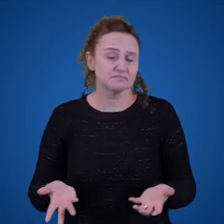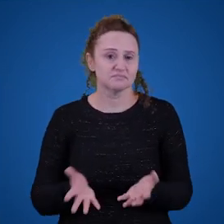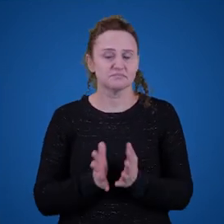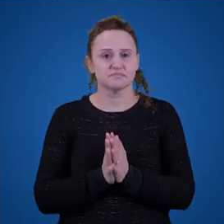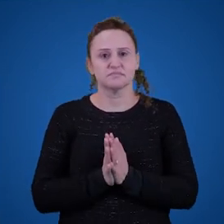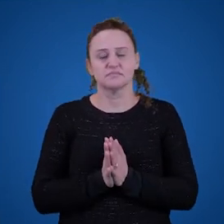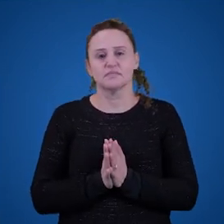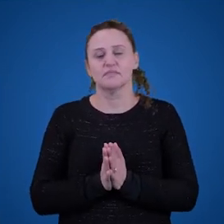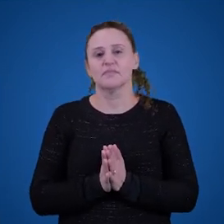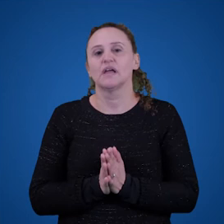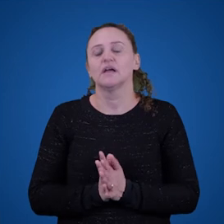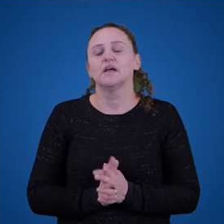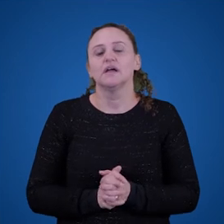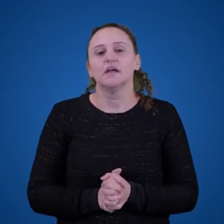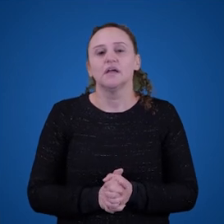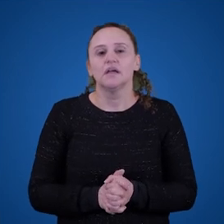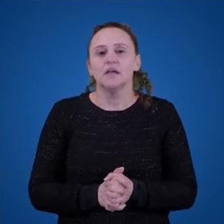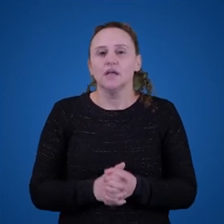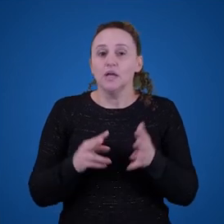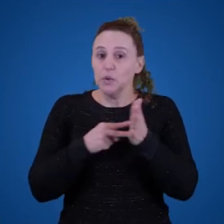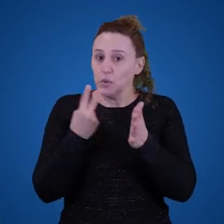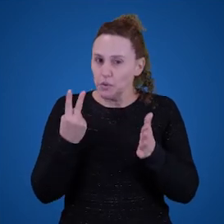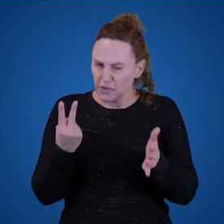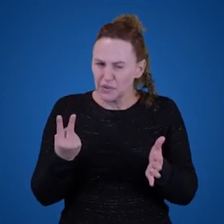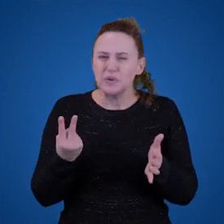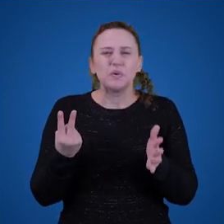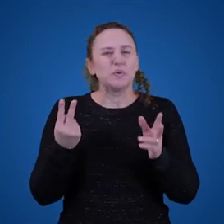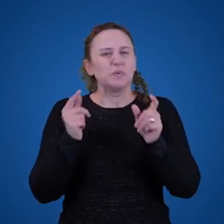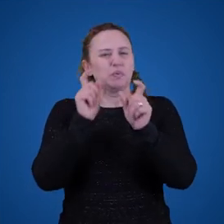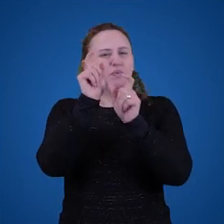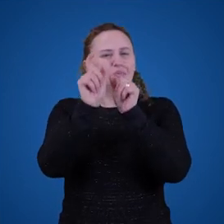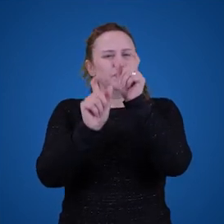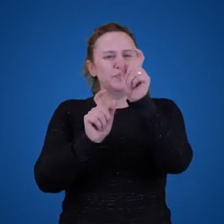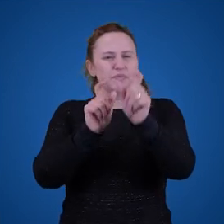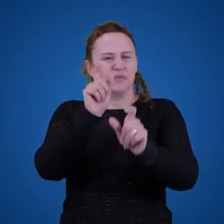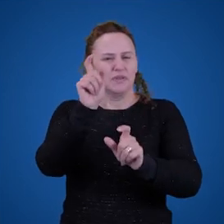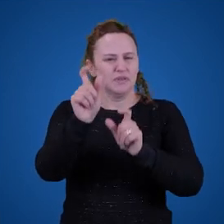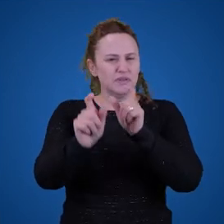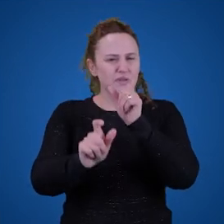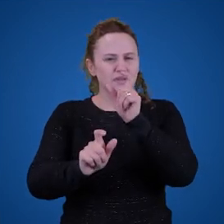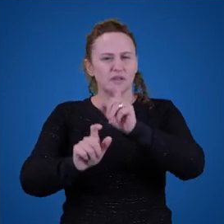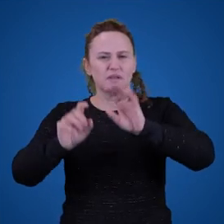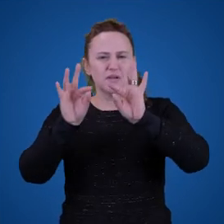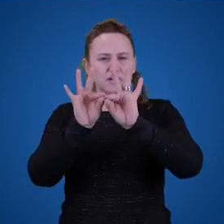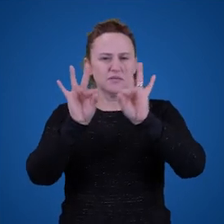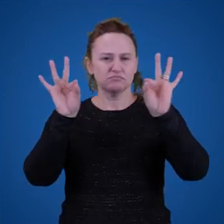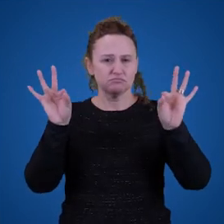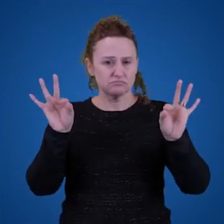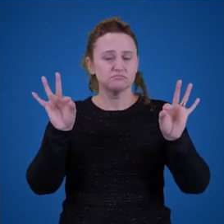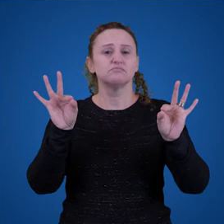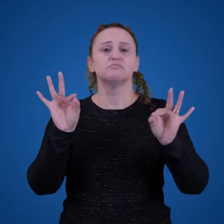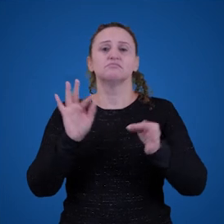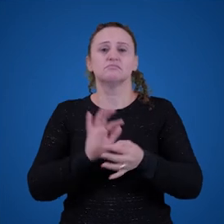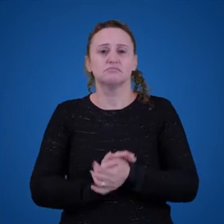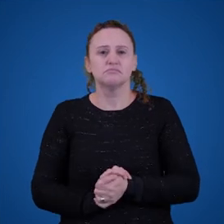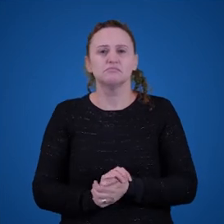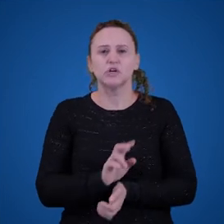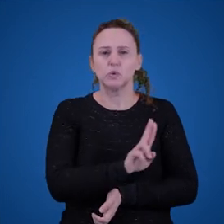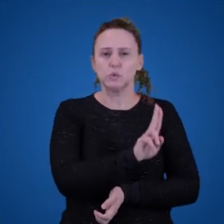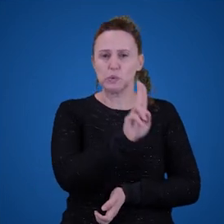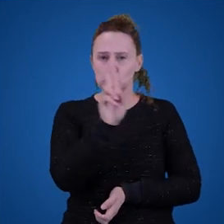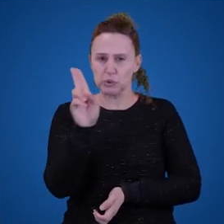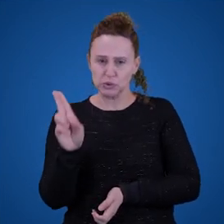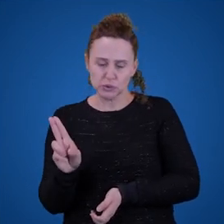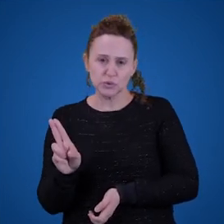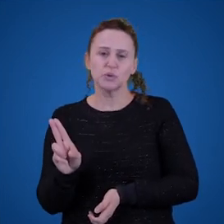linguísticos, como palavras, frases, as descrições definidas, os nomes próprios, parecem referir objetos com